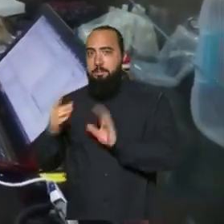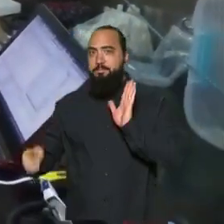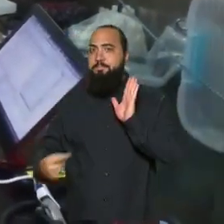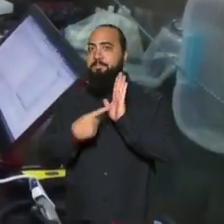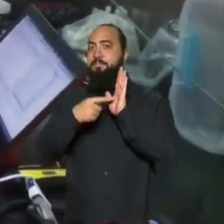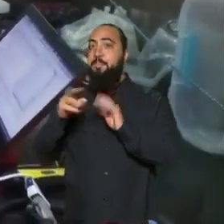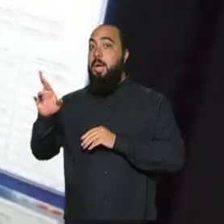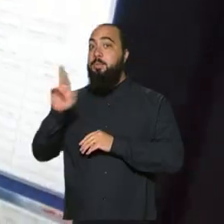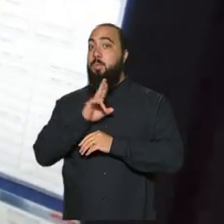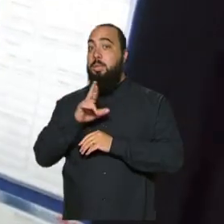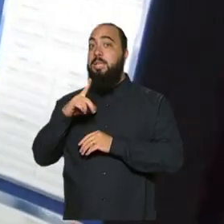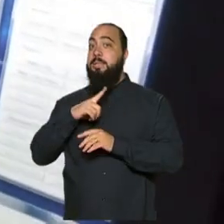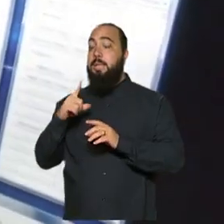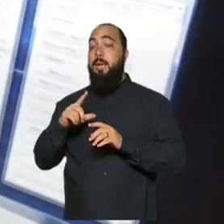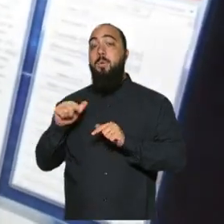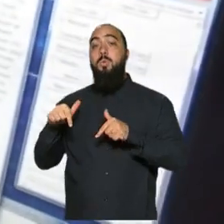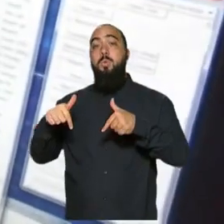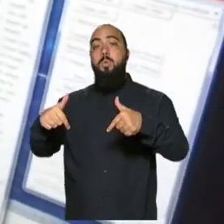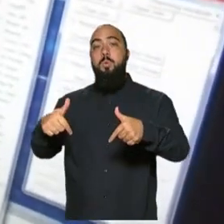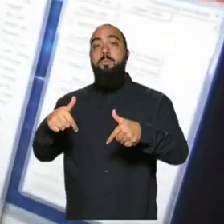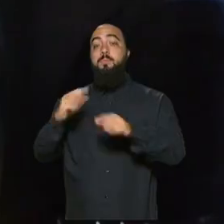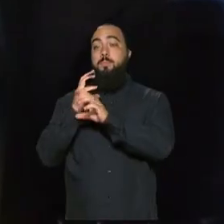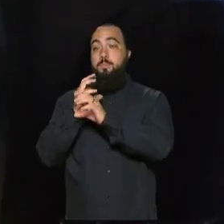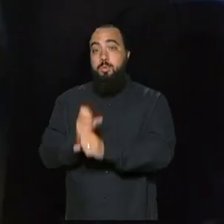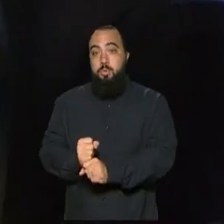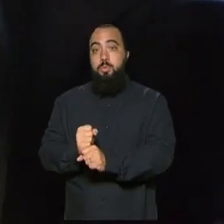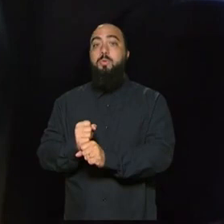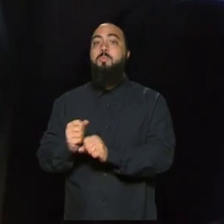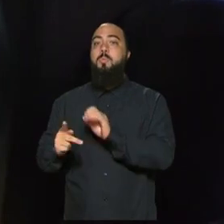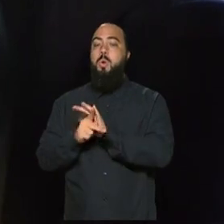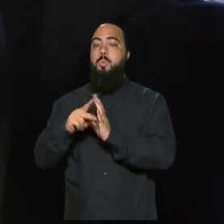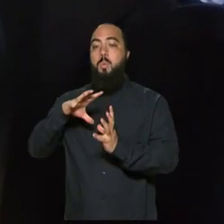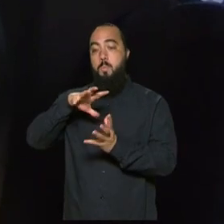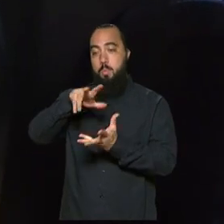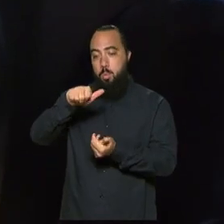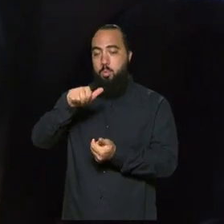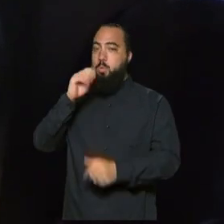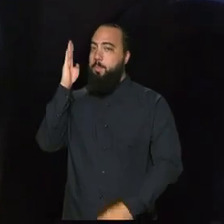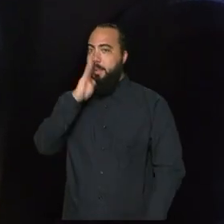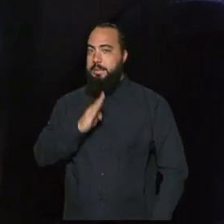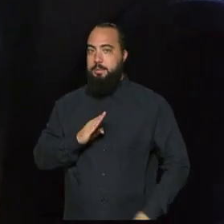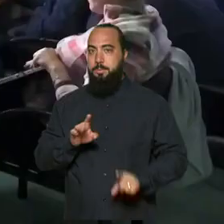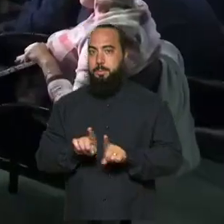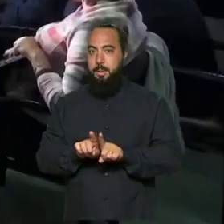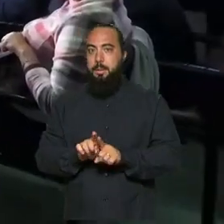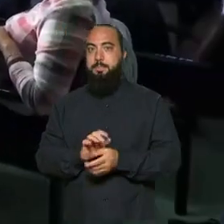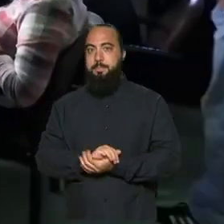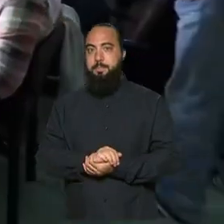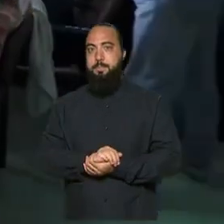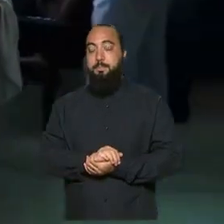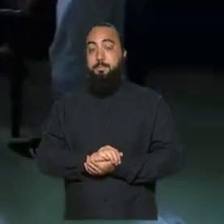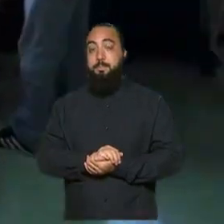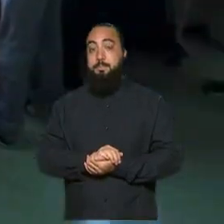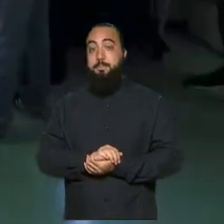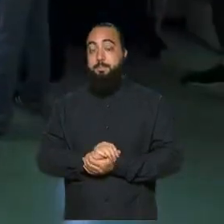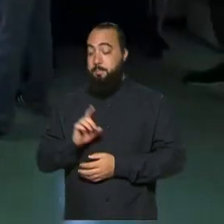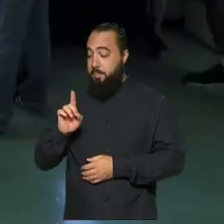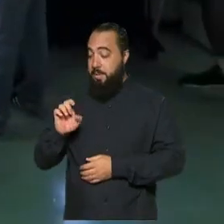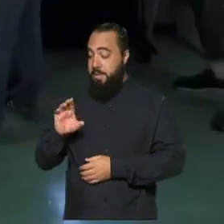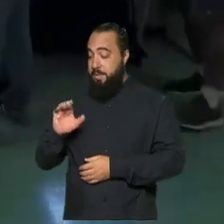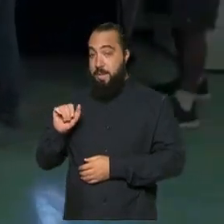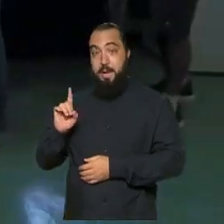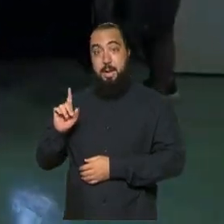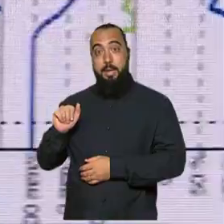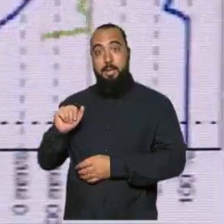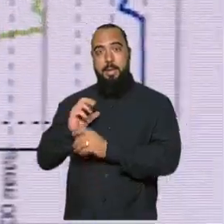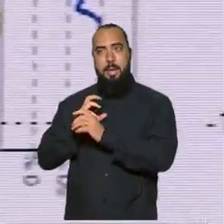os resultados e os objetivos da década do oceano no mundo e no Brasil. E a década do oceano ela foi construída